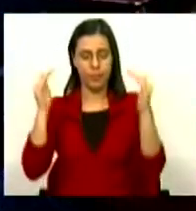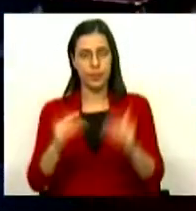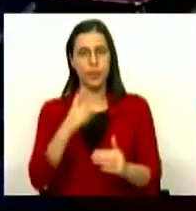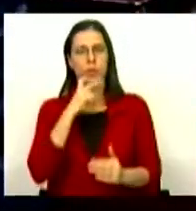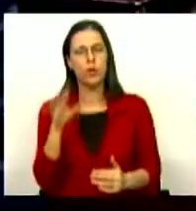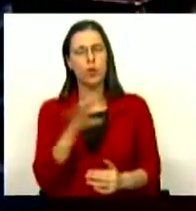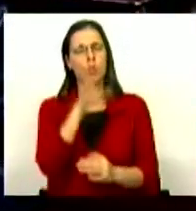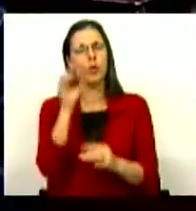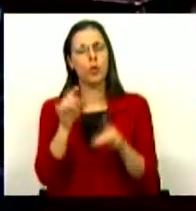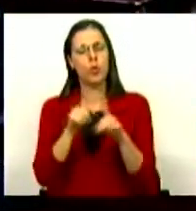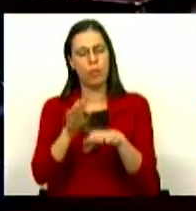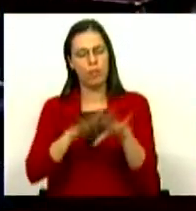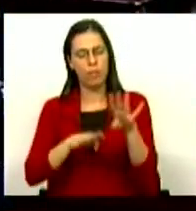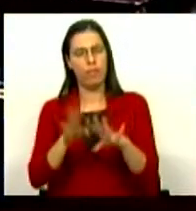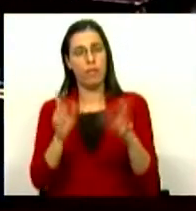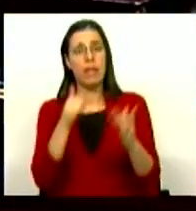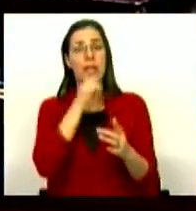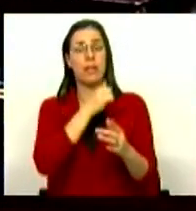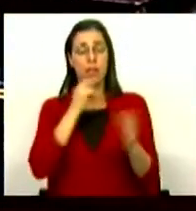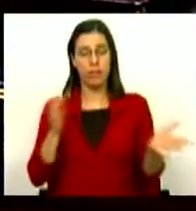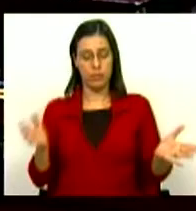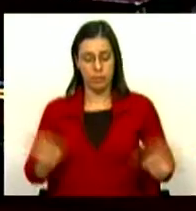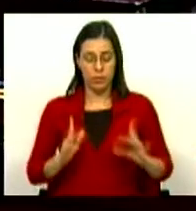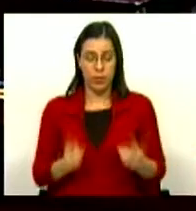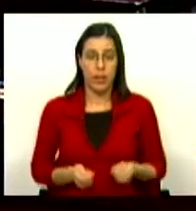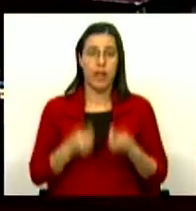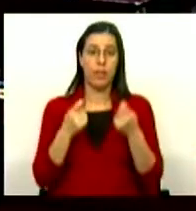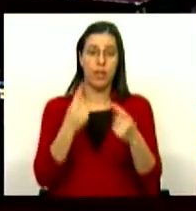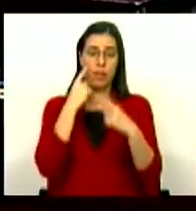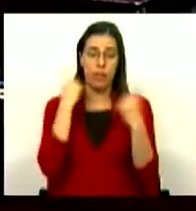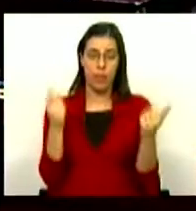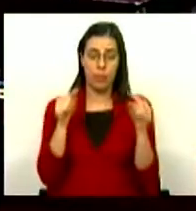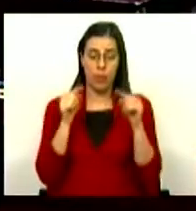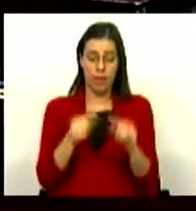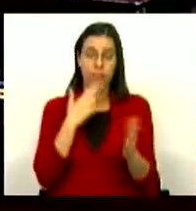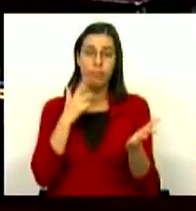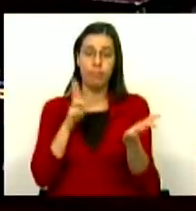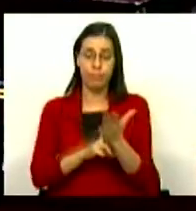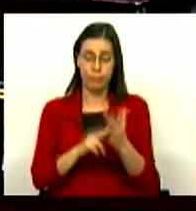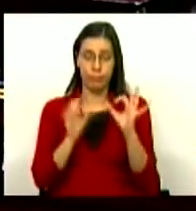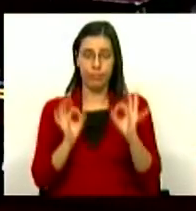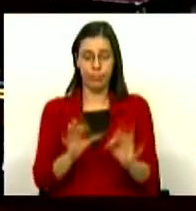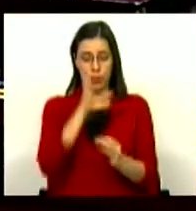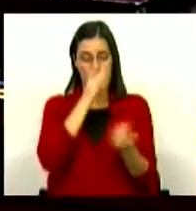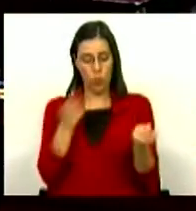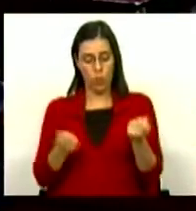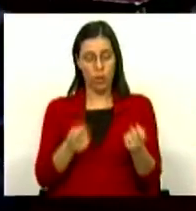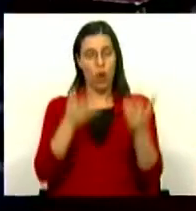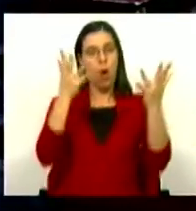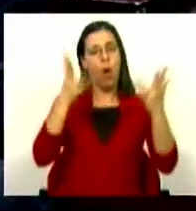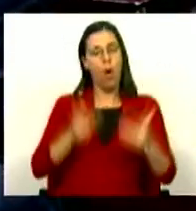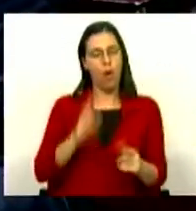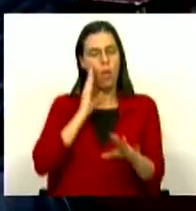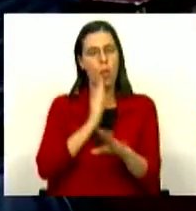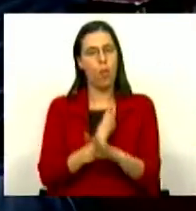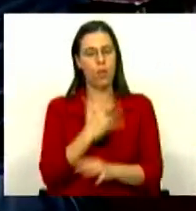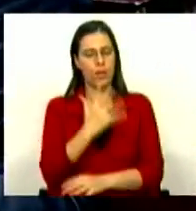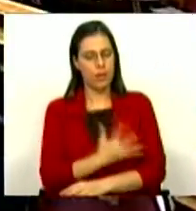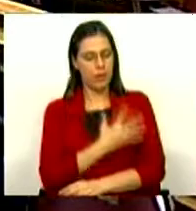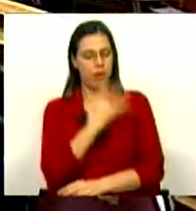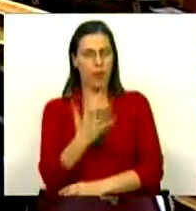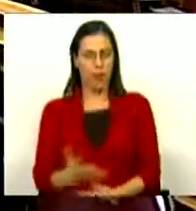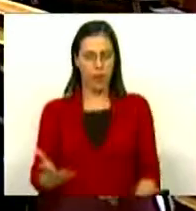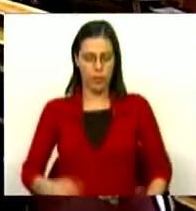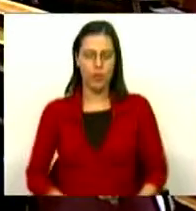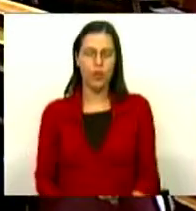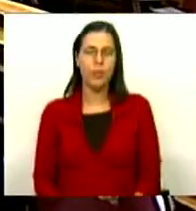dos juros, tem sido feito sem sacrificar o investimento público e esta é a grande verdade da governação orçamental dos últimos 5 anos.